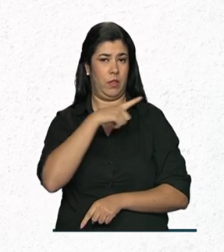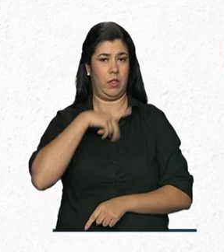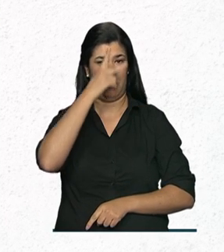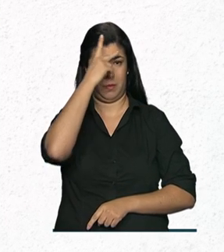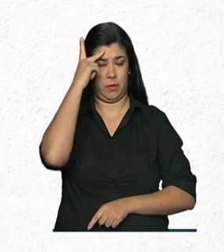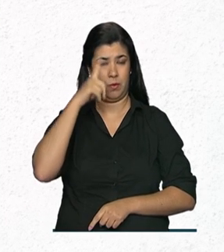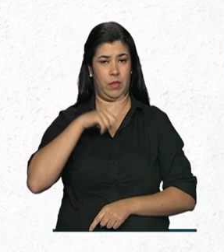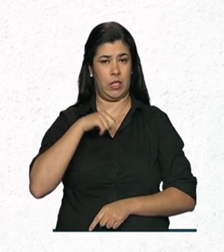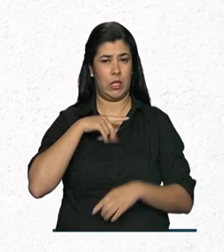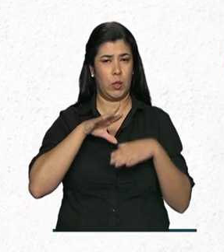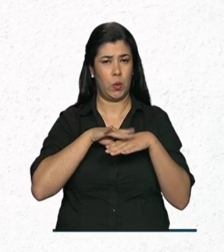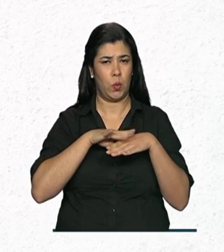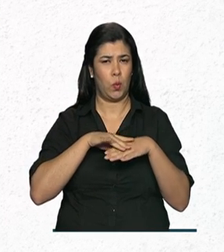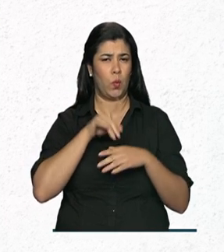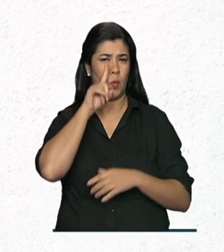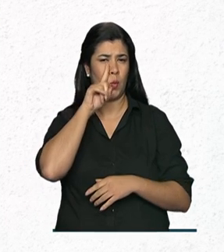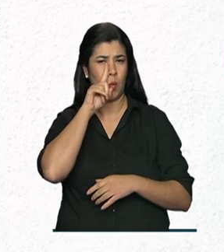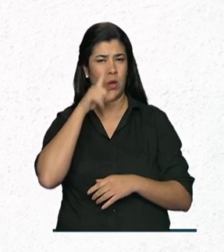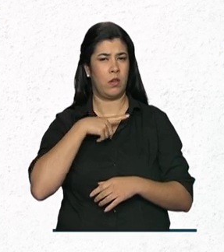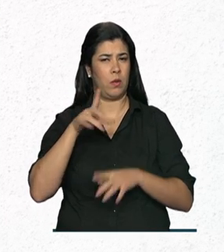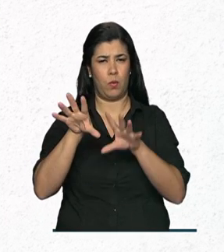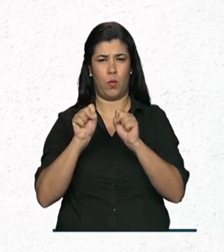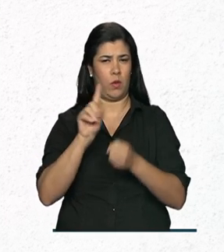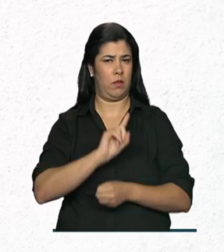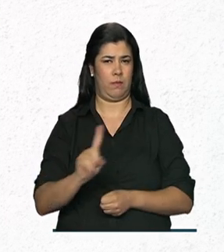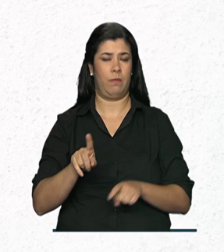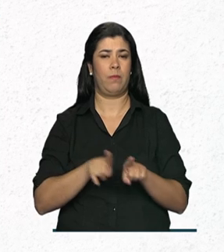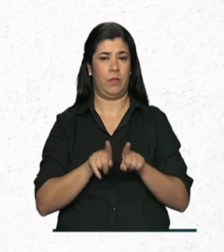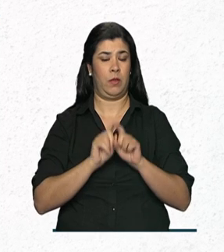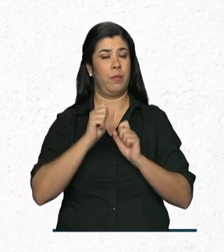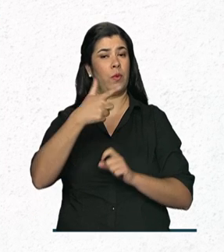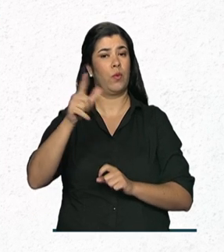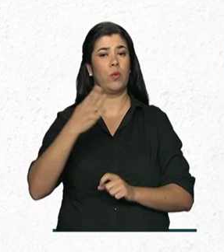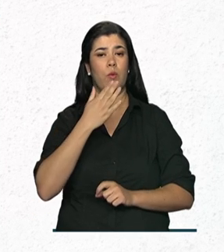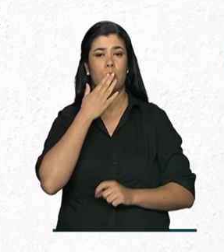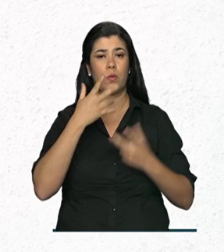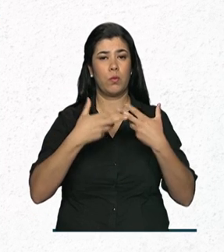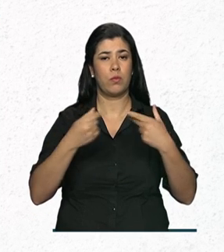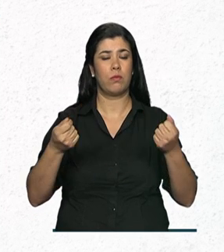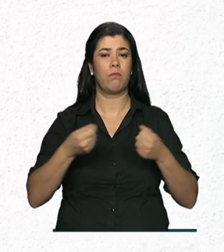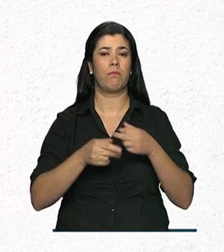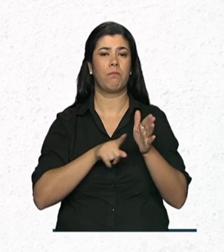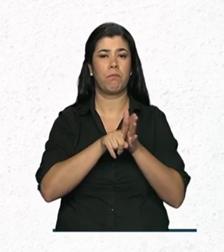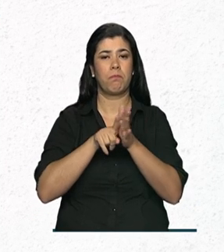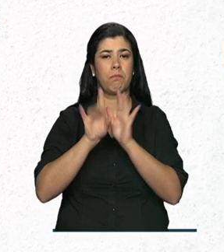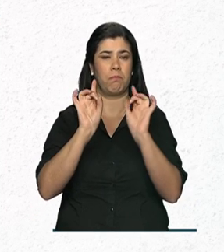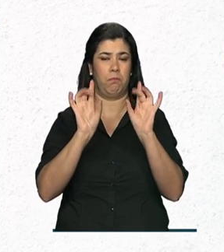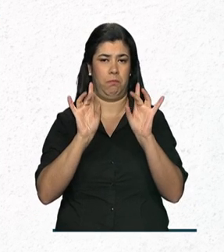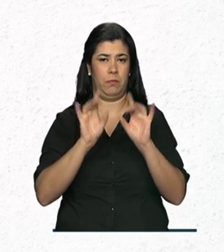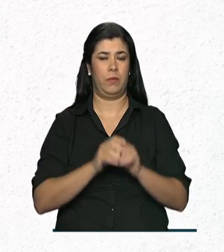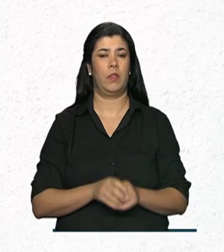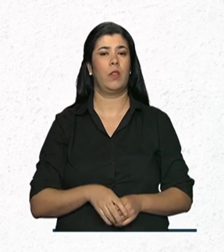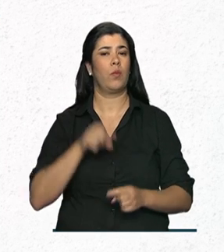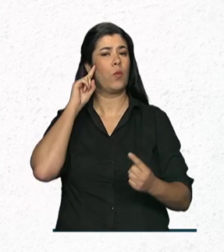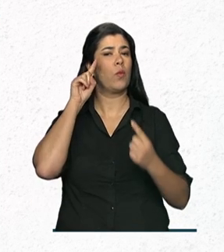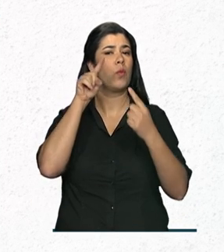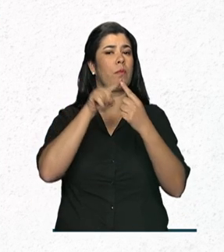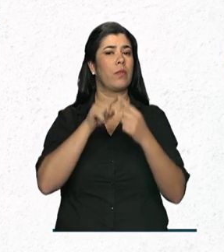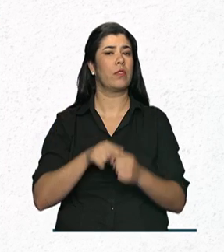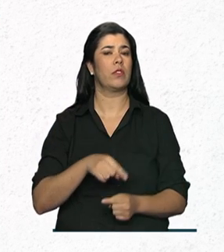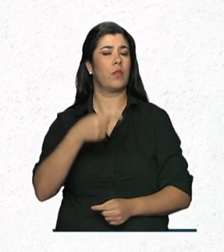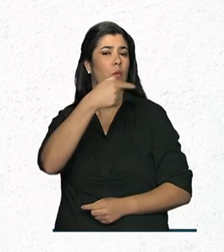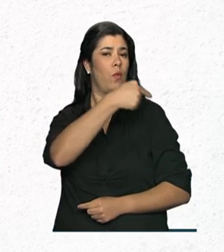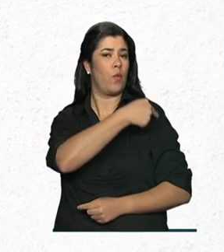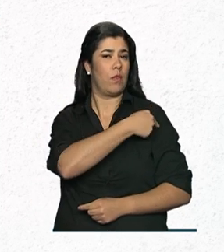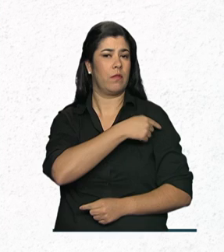pessoas portadoras de doenças crônicas não transmissíveis ou com outras condições clínicas especiais. A meta é vacinar pelo